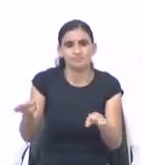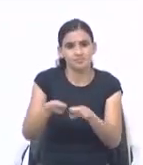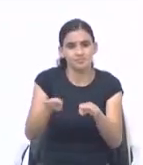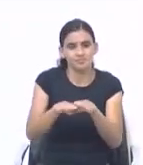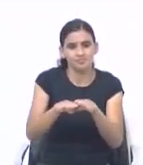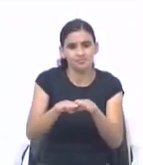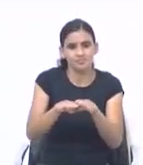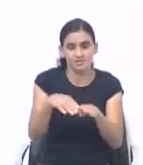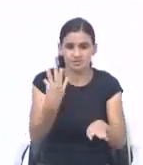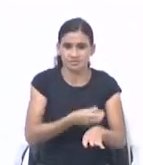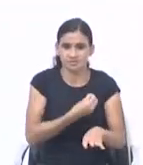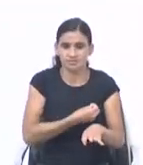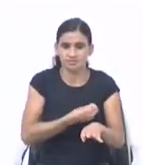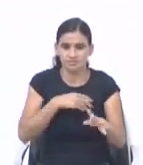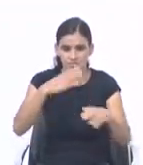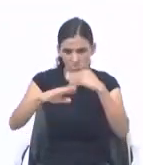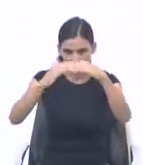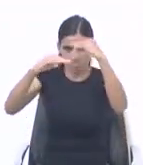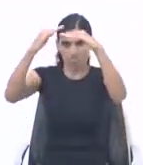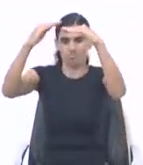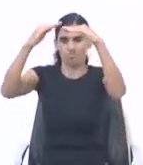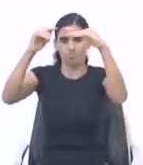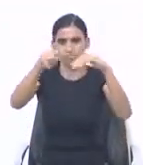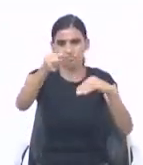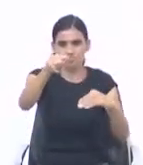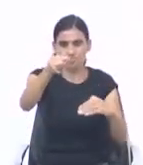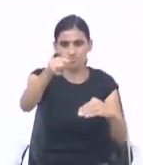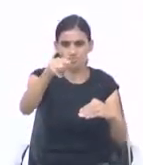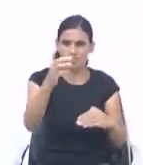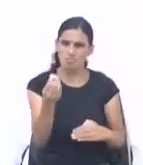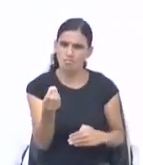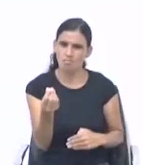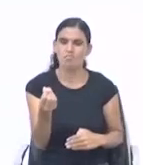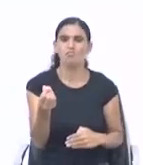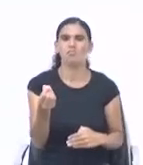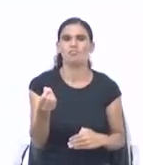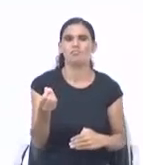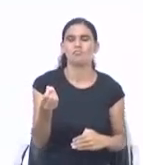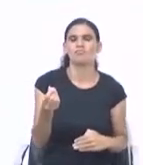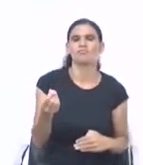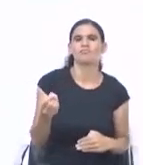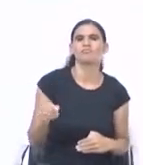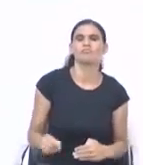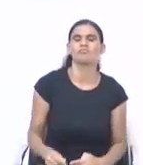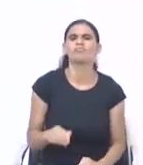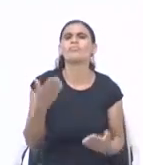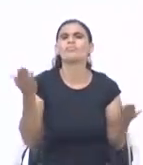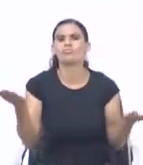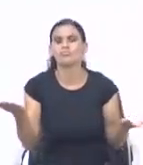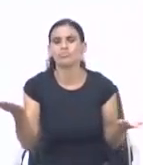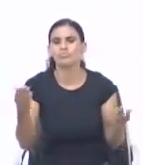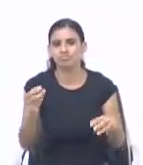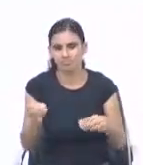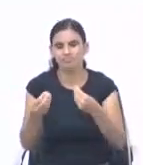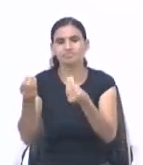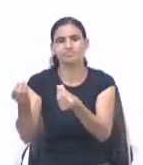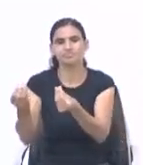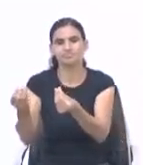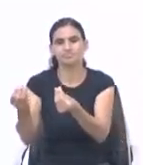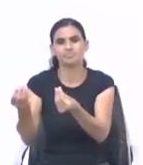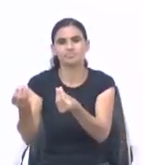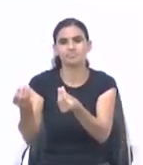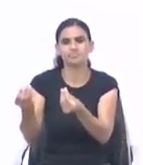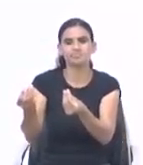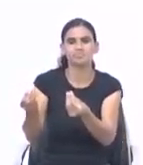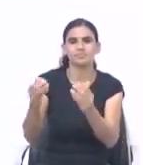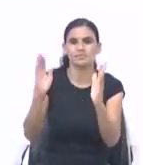Olha o que ele vai fazer na sua vida. Multiplicará a vossa sementeira. Aleluia. Então o que ele está dizendo? Quanto mais semente eu plantar.